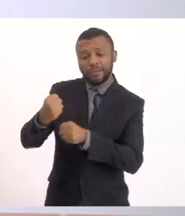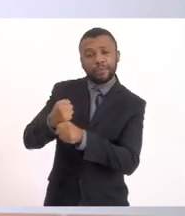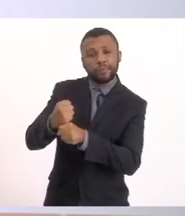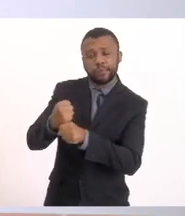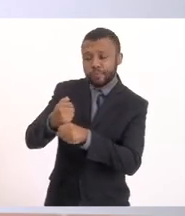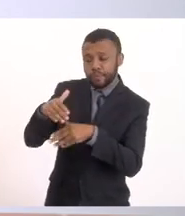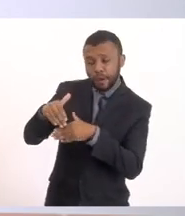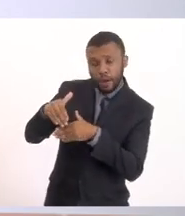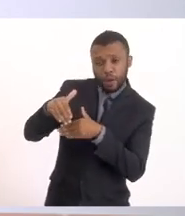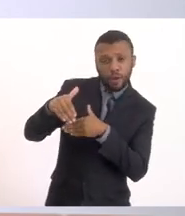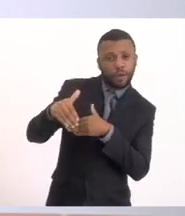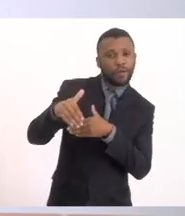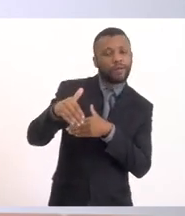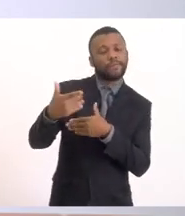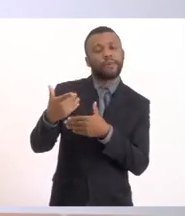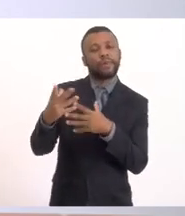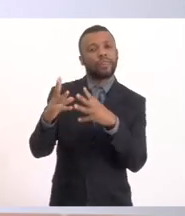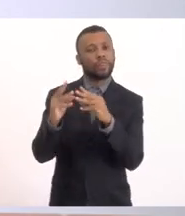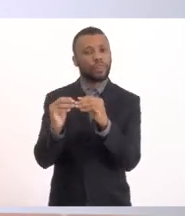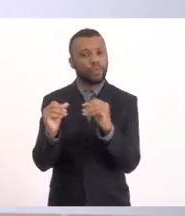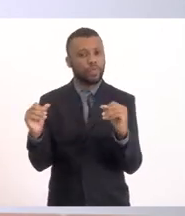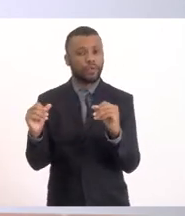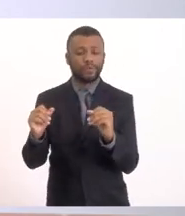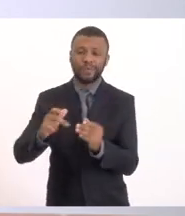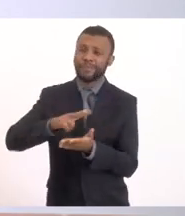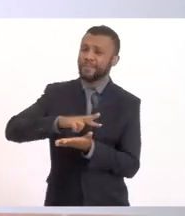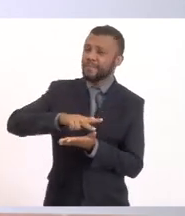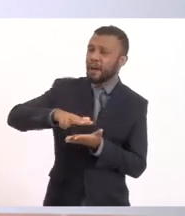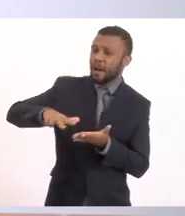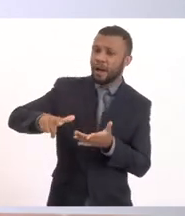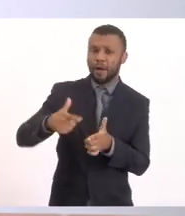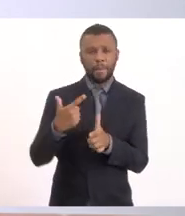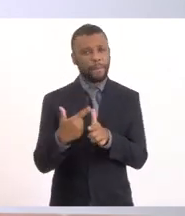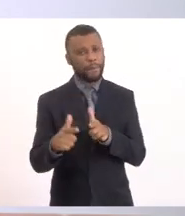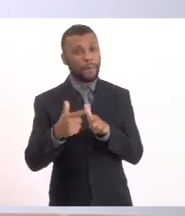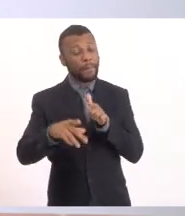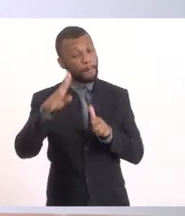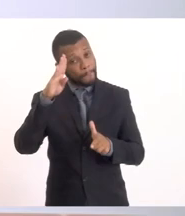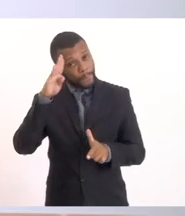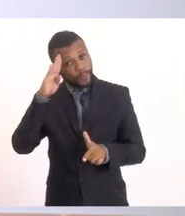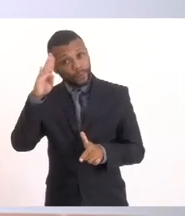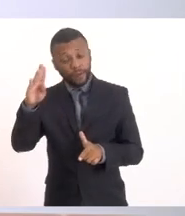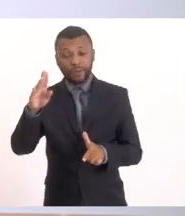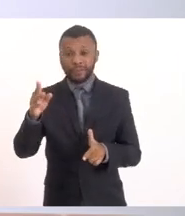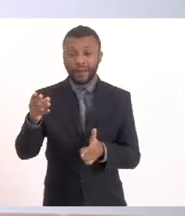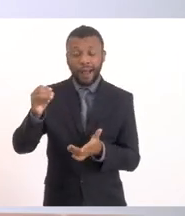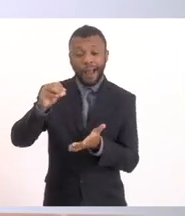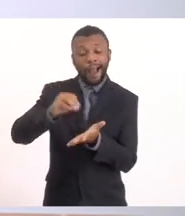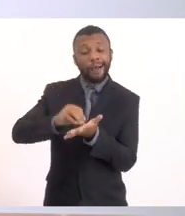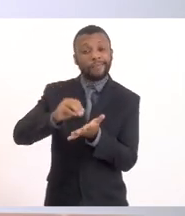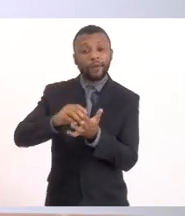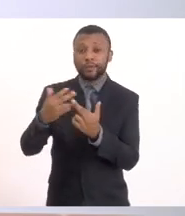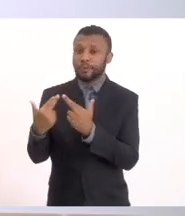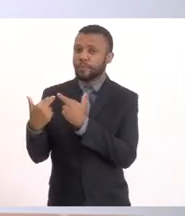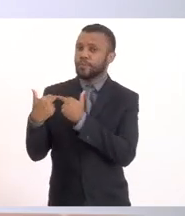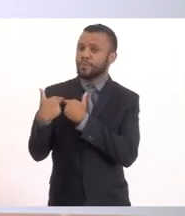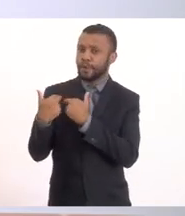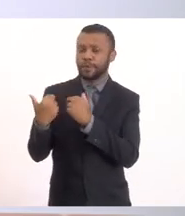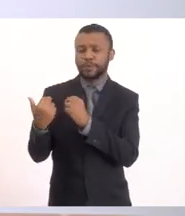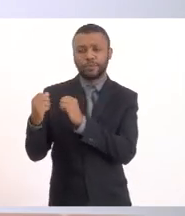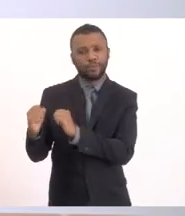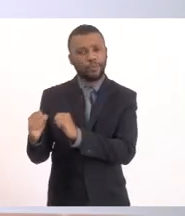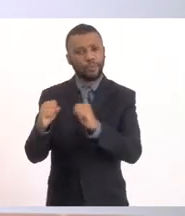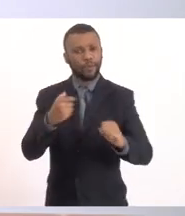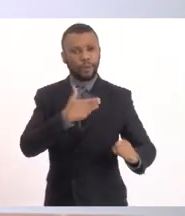por diversas questões e, principalmente, por irresponsabilidade do poder público. Então, acho que hoje é dia muito